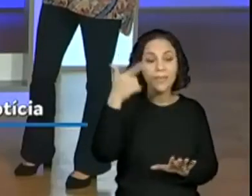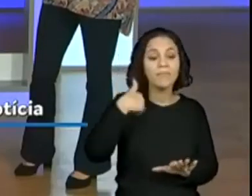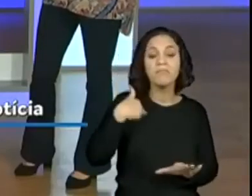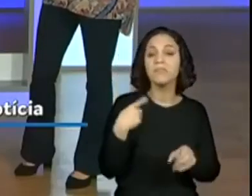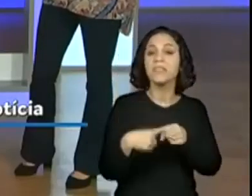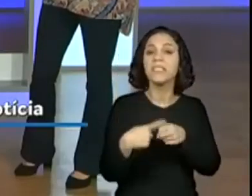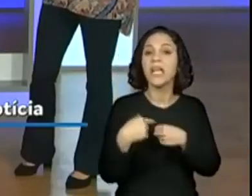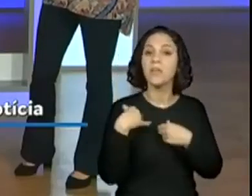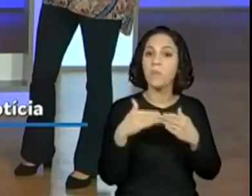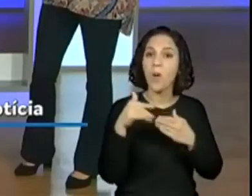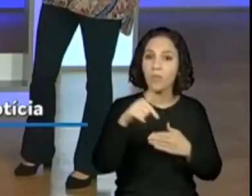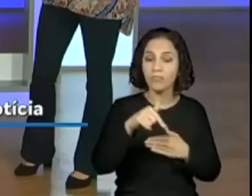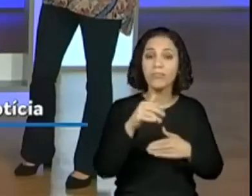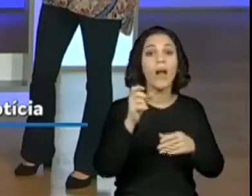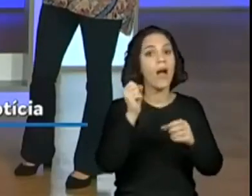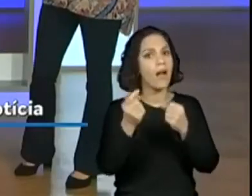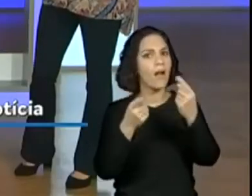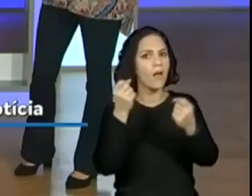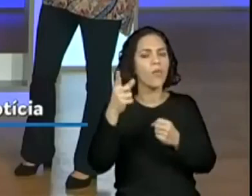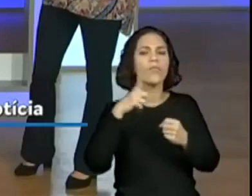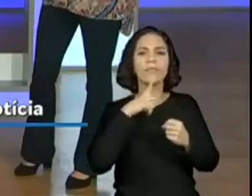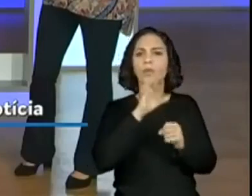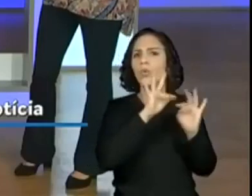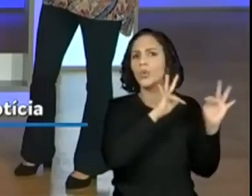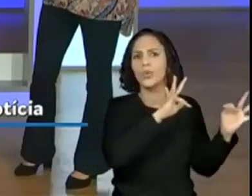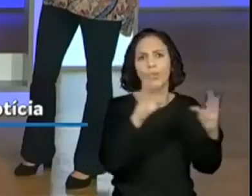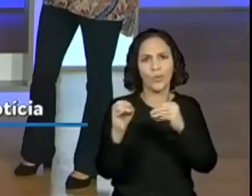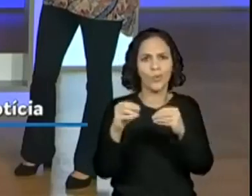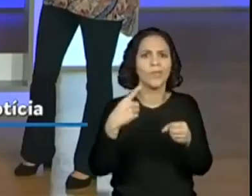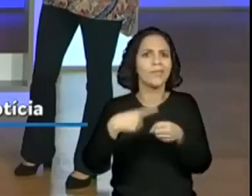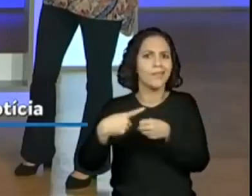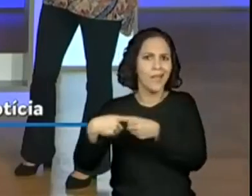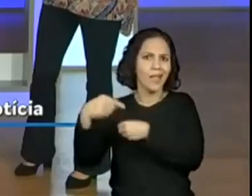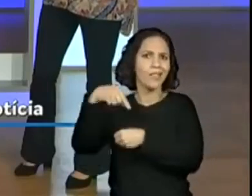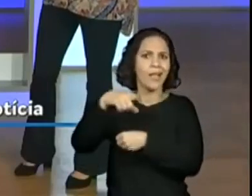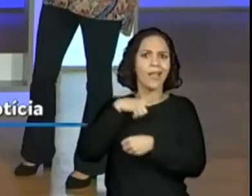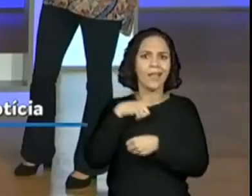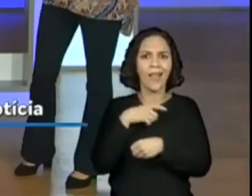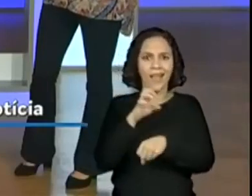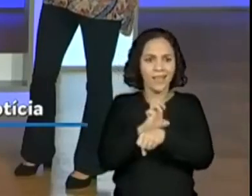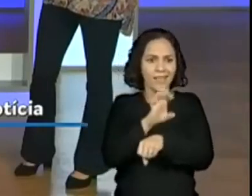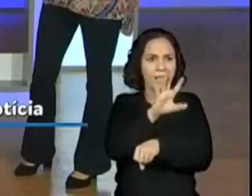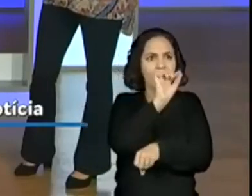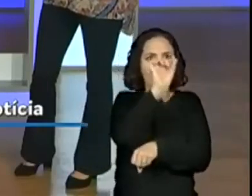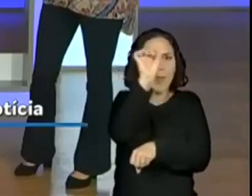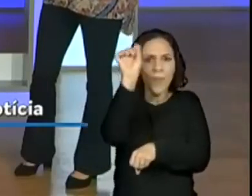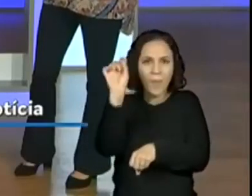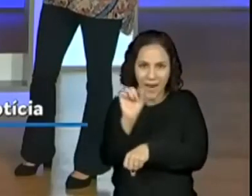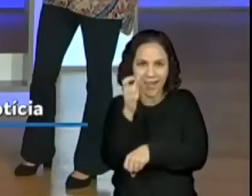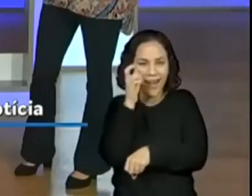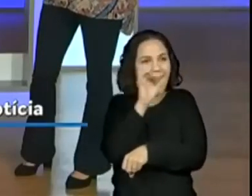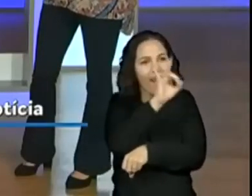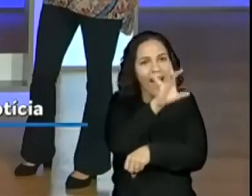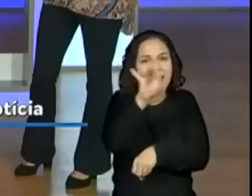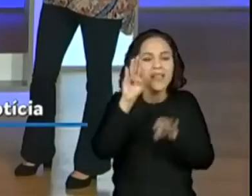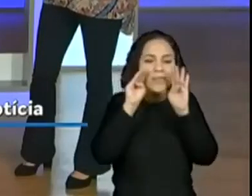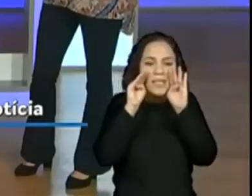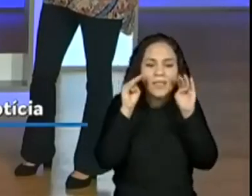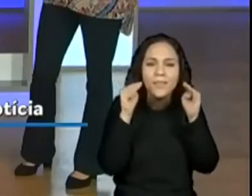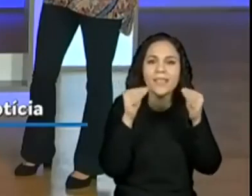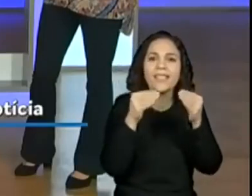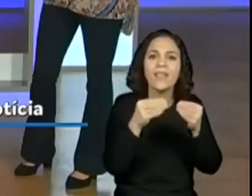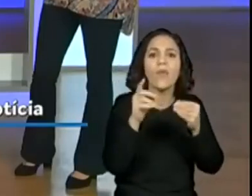cidades. Eu sei que tem jornais aí em todas as cidades, nós que somos acompanhados de vários lugares dos estados, né, que são legais esses